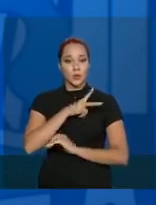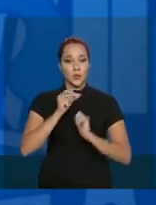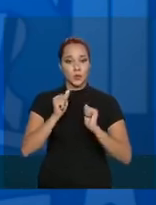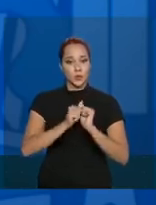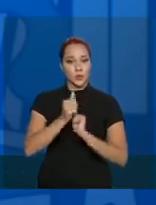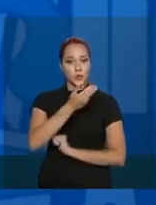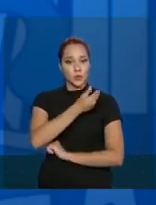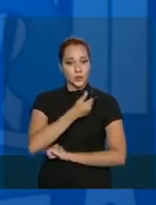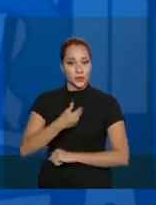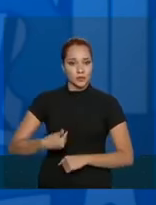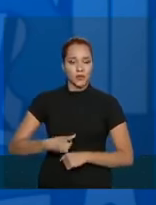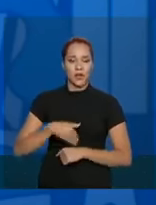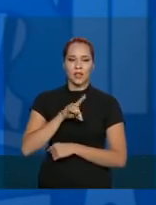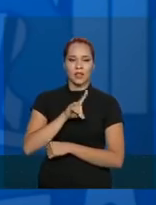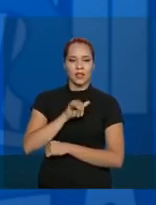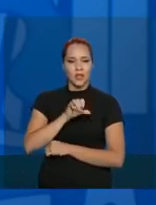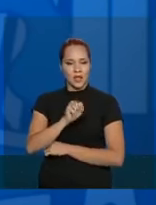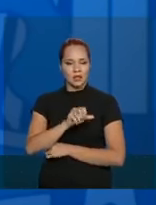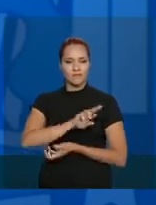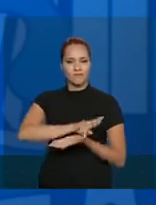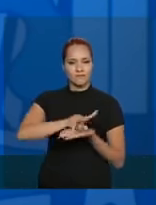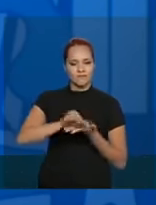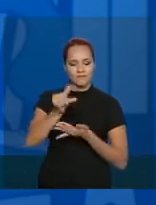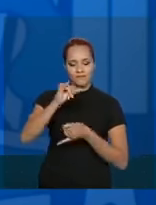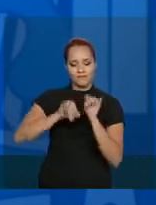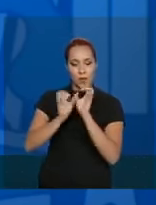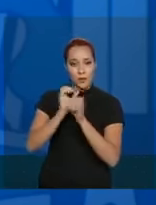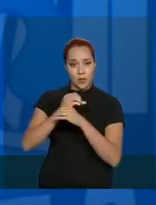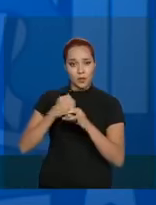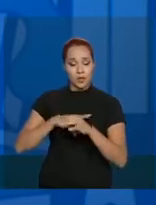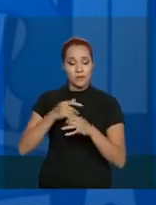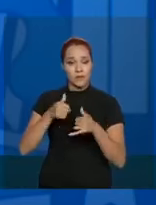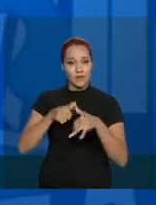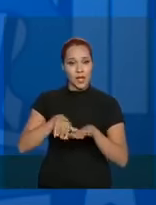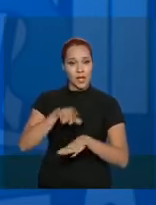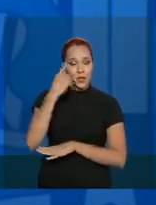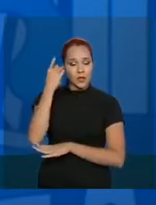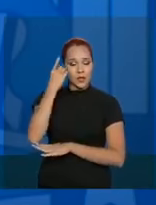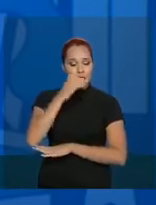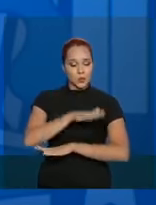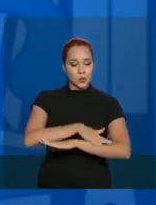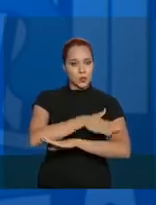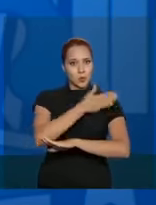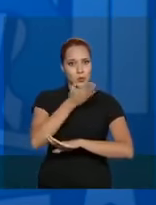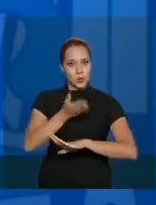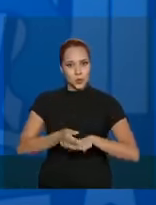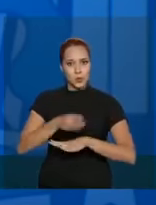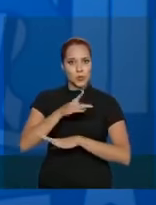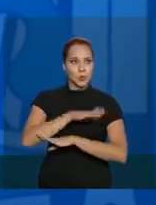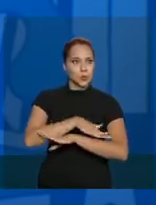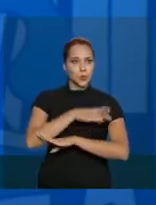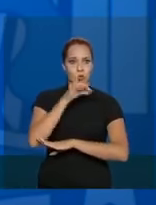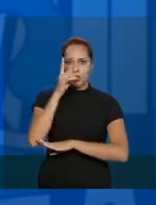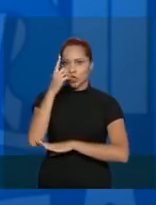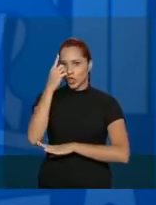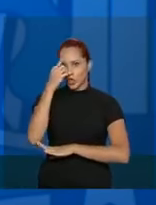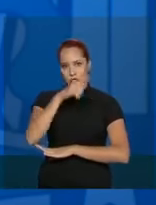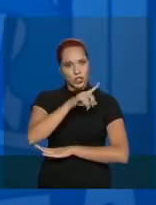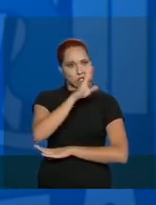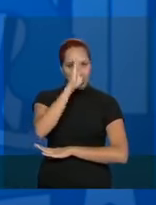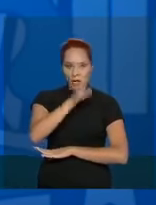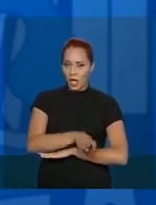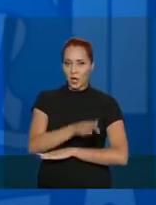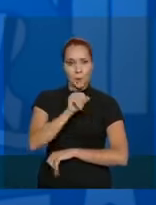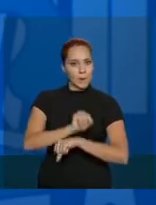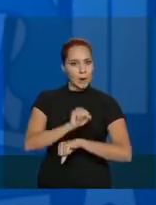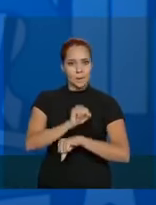DASA, com a série de laboratórios, para a gente fazer 24 horas por dia, sete dias na semana, direto. não parar,